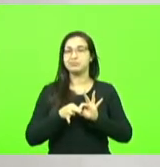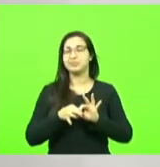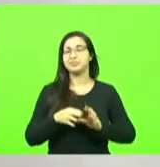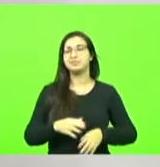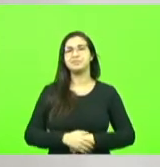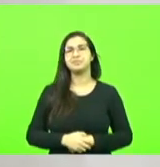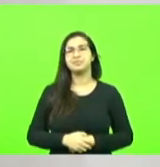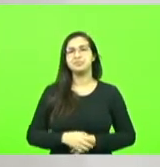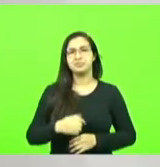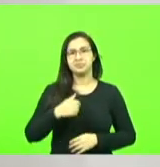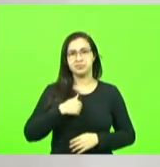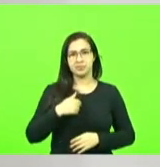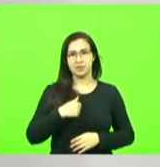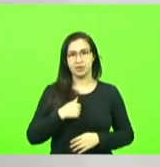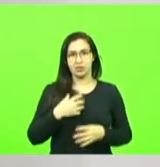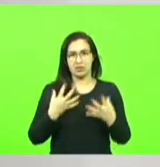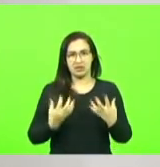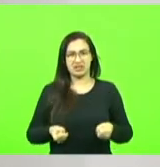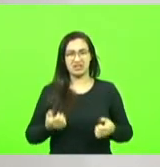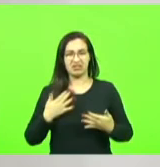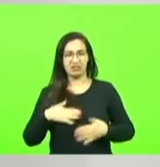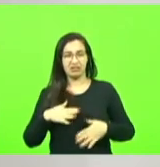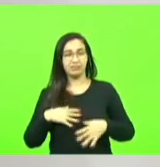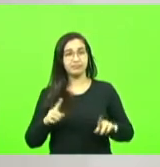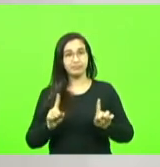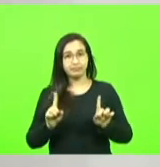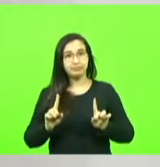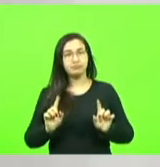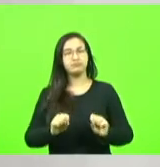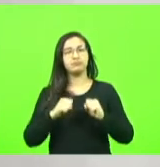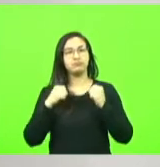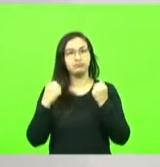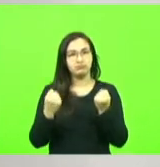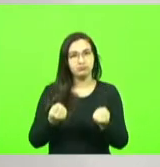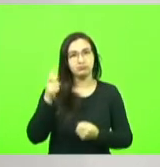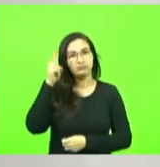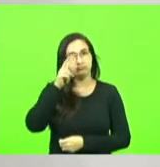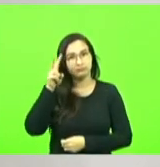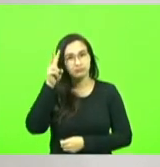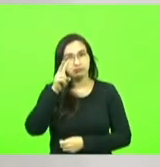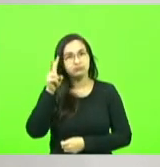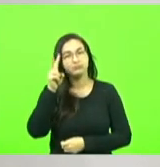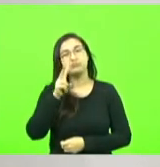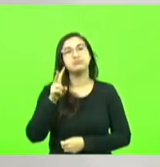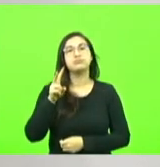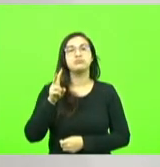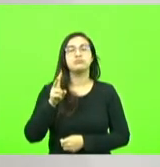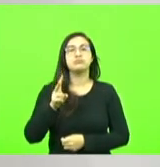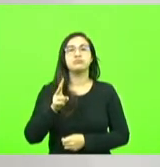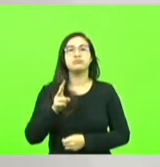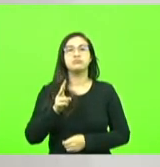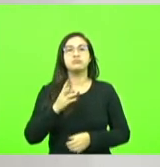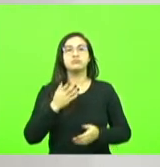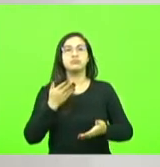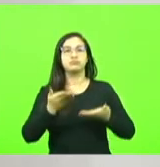não conformista sempre pautado na história em conceitos conservadores e